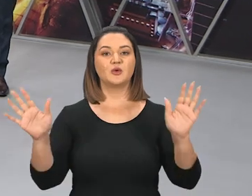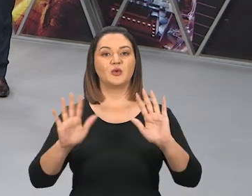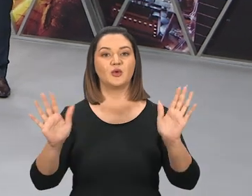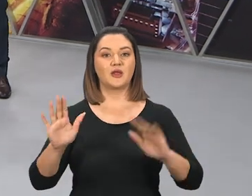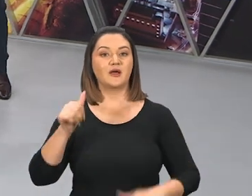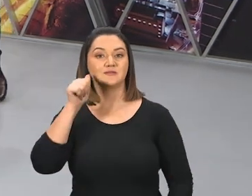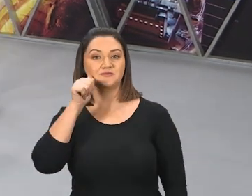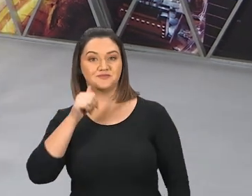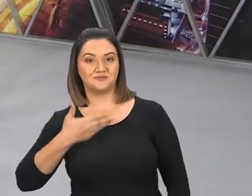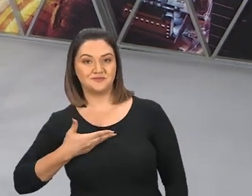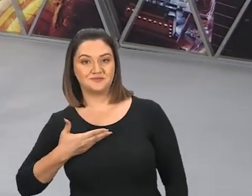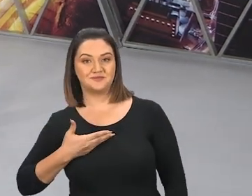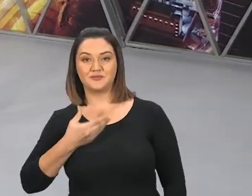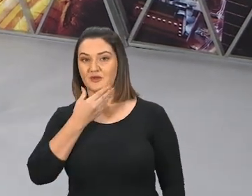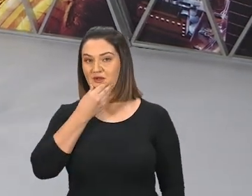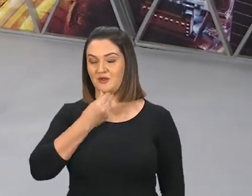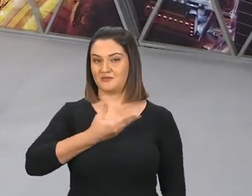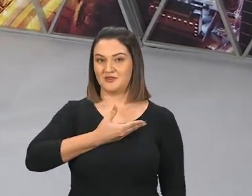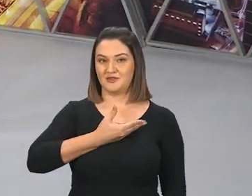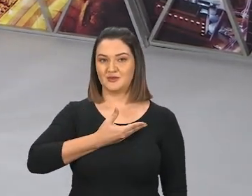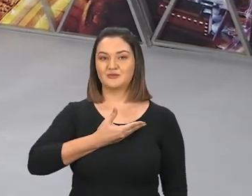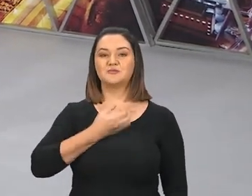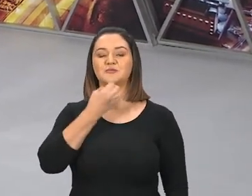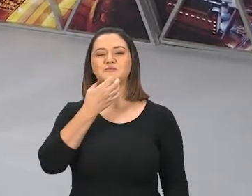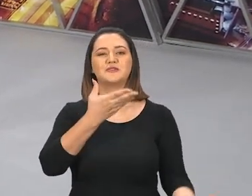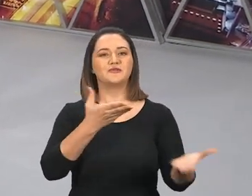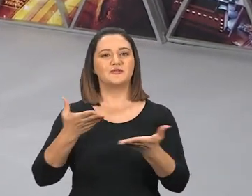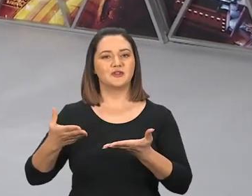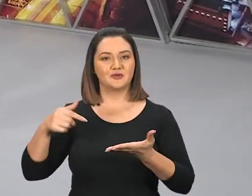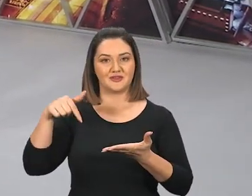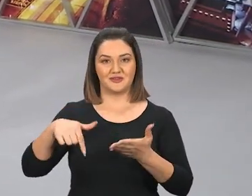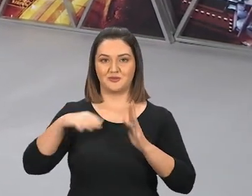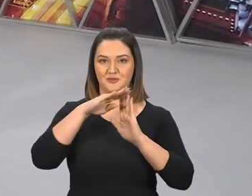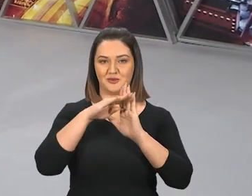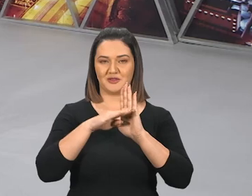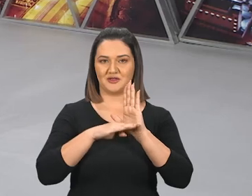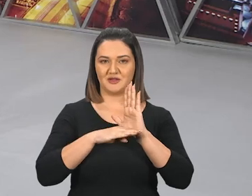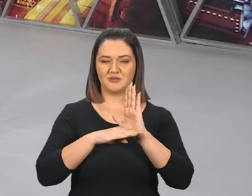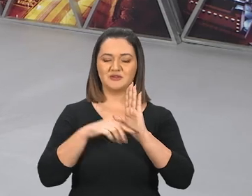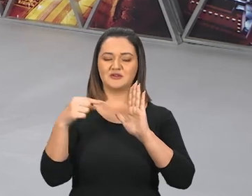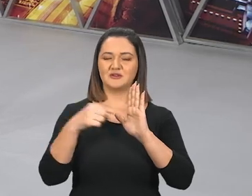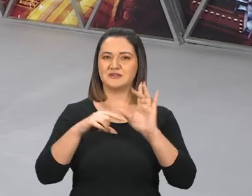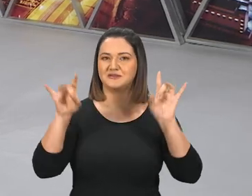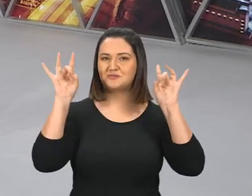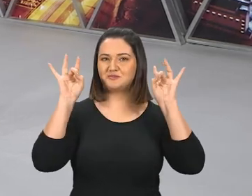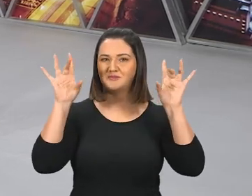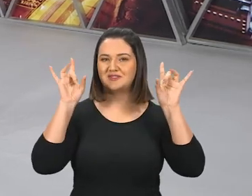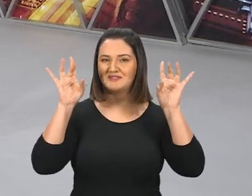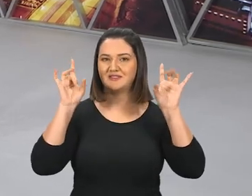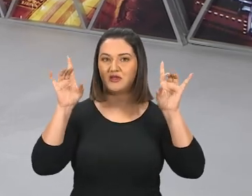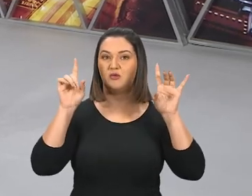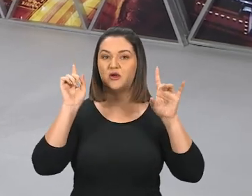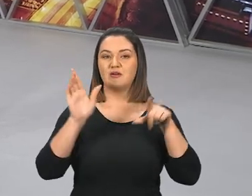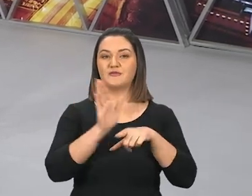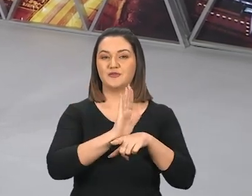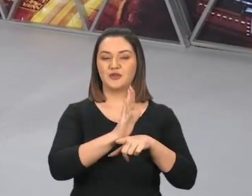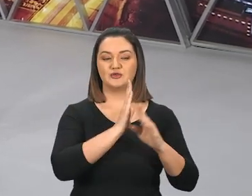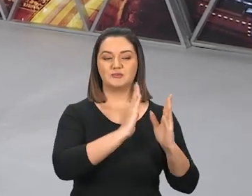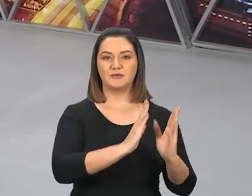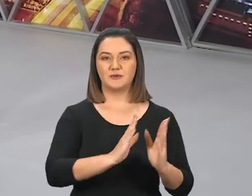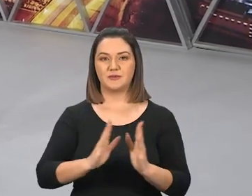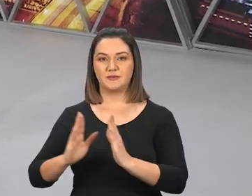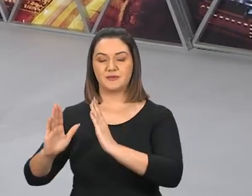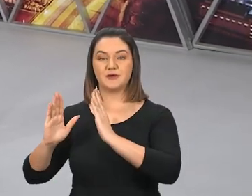Olá meu amigo, olá minha amiga, tudo bem? Sejam muito bem-vindos ao Arena de Hoje. Esse é um programa especial, é uma série